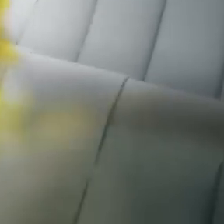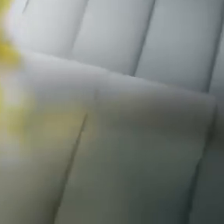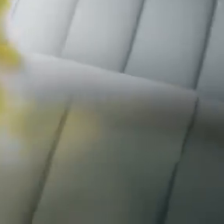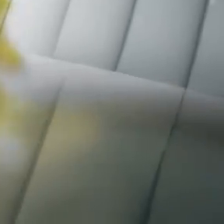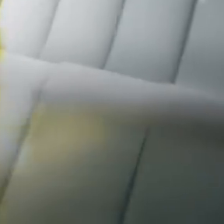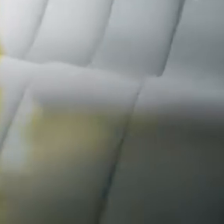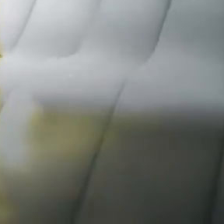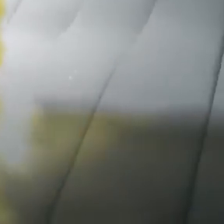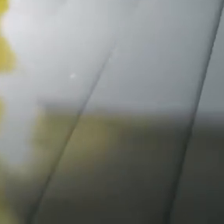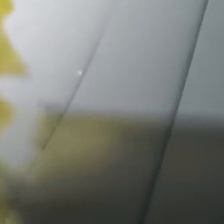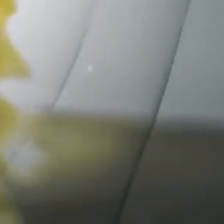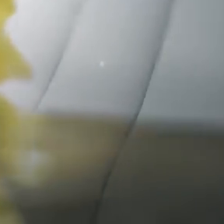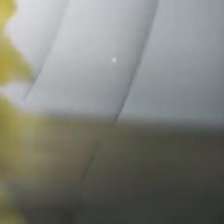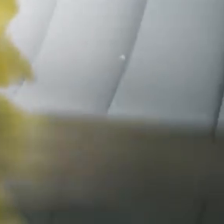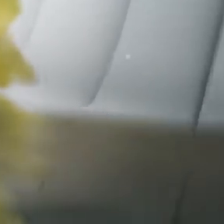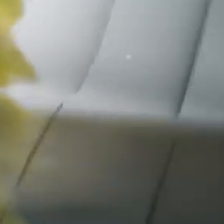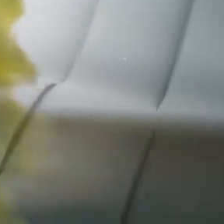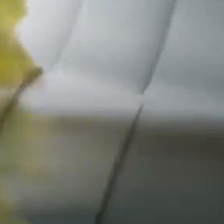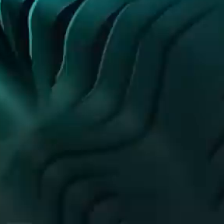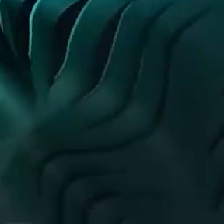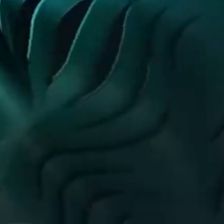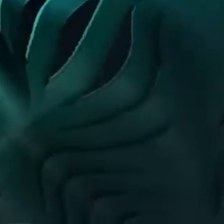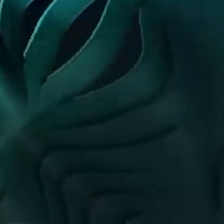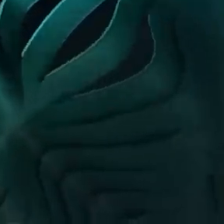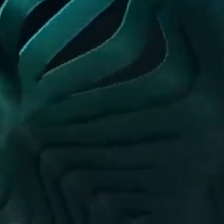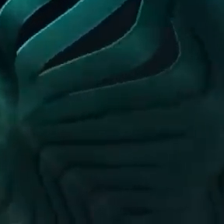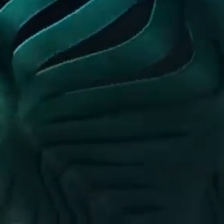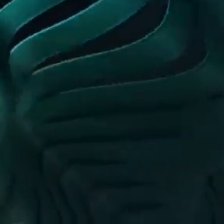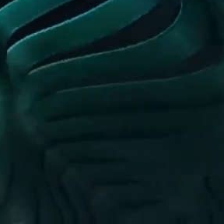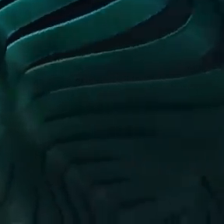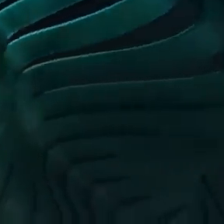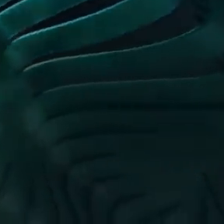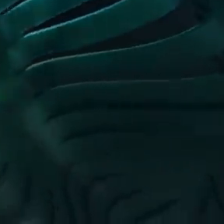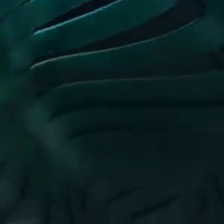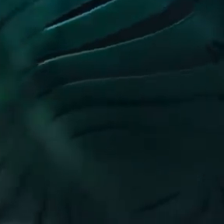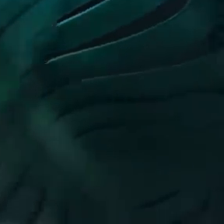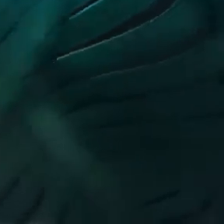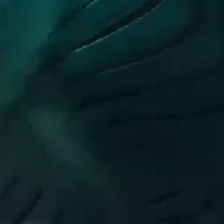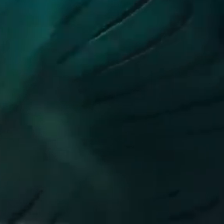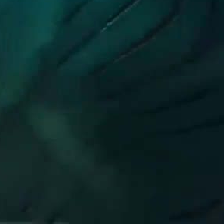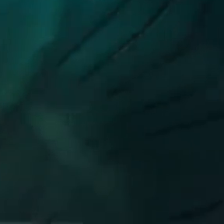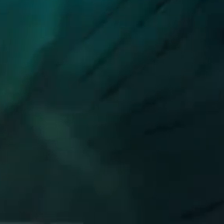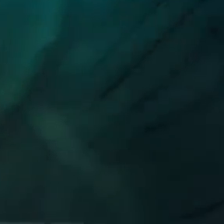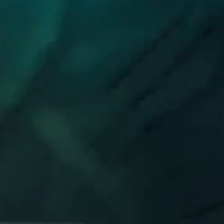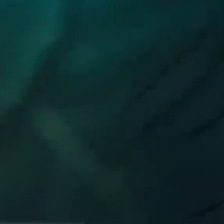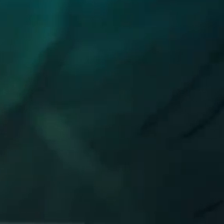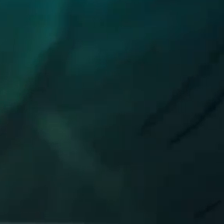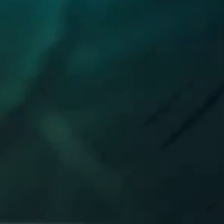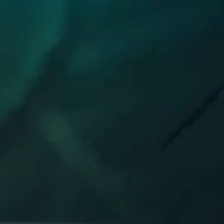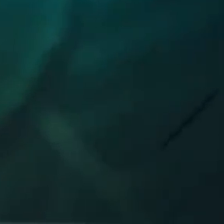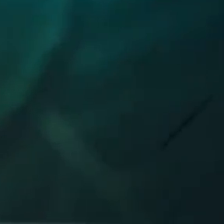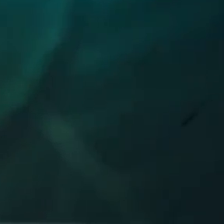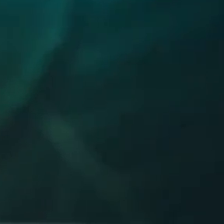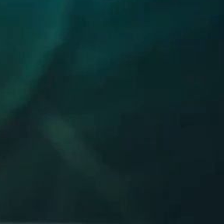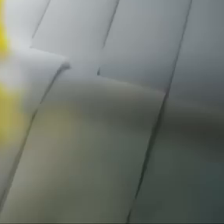A Escola Axaninca, no Acre, um espaço de e